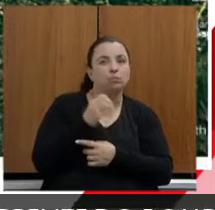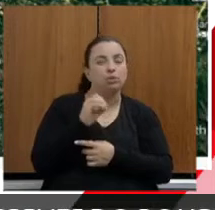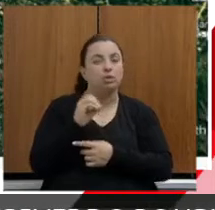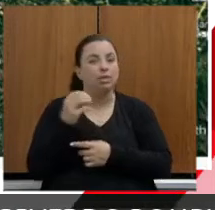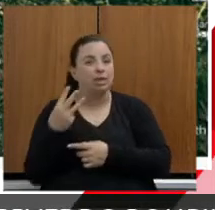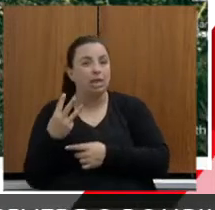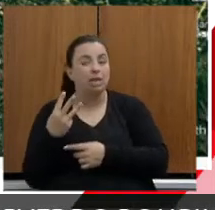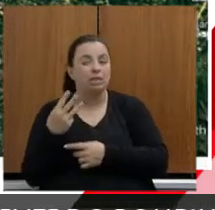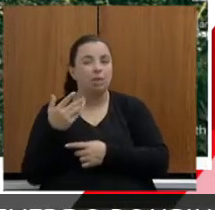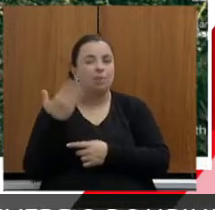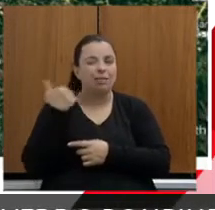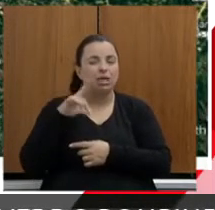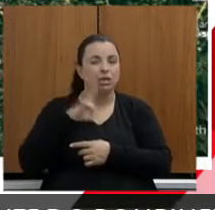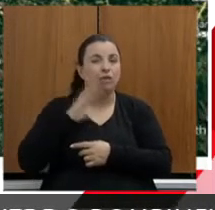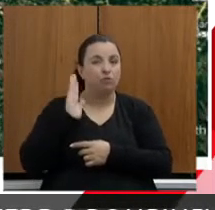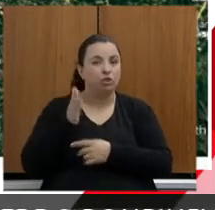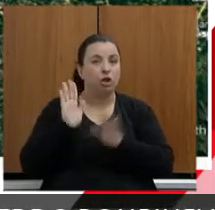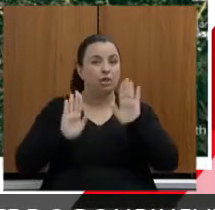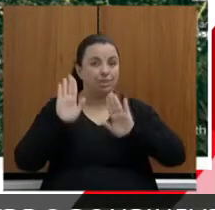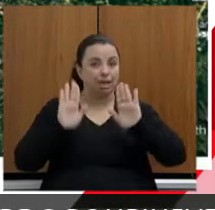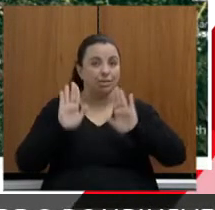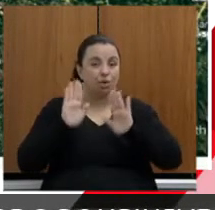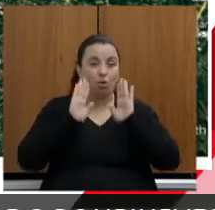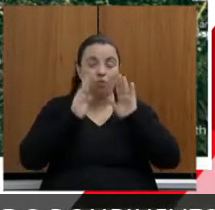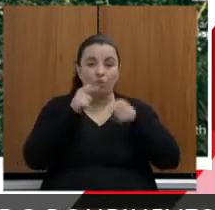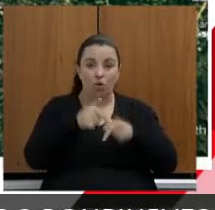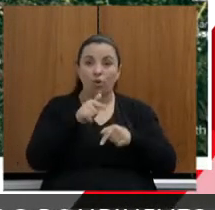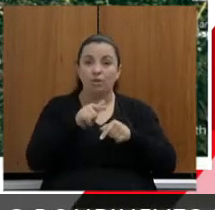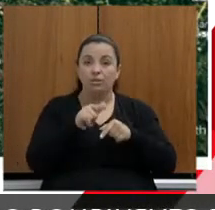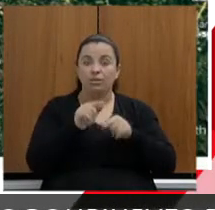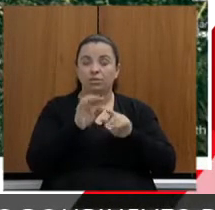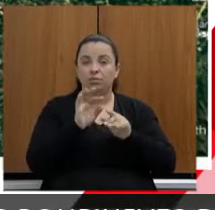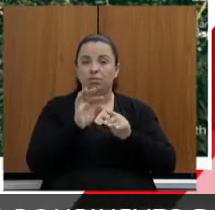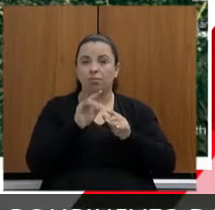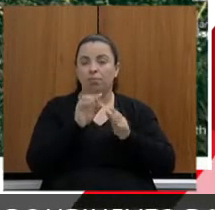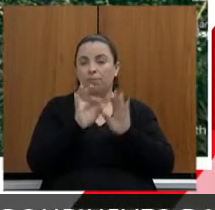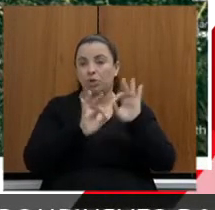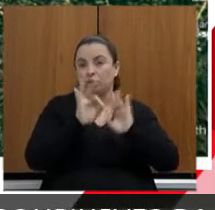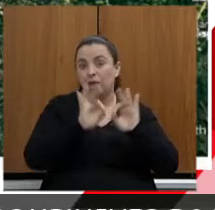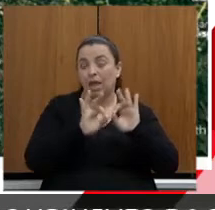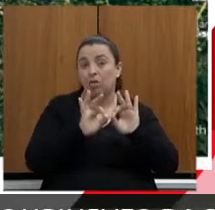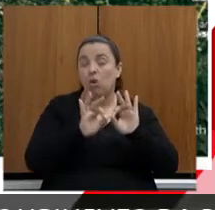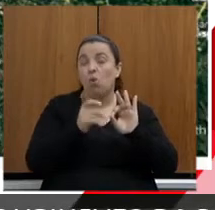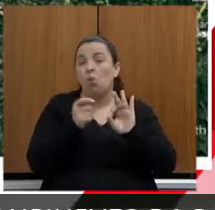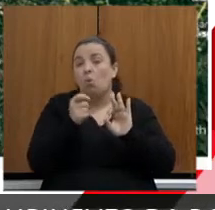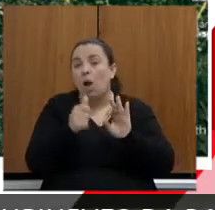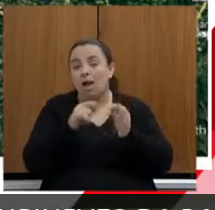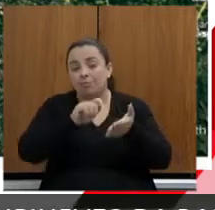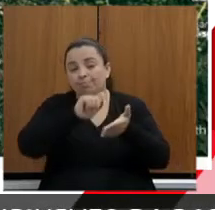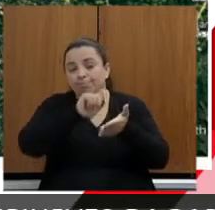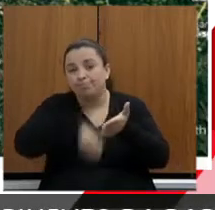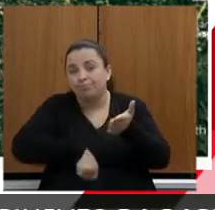2012, 2013. Em 2014, ele ia ser assinado, mas aí, em função de questões jurídicas,